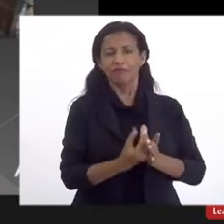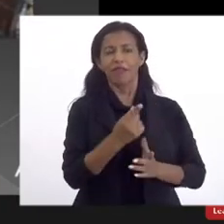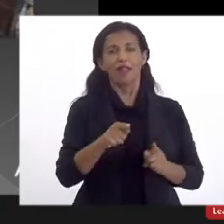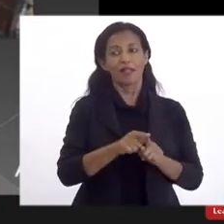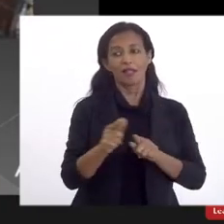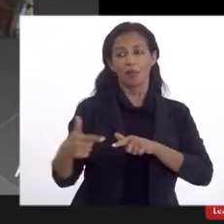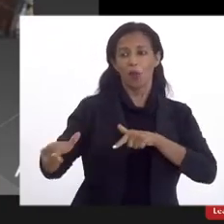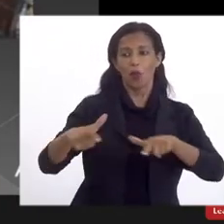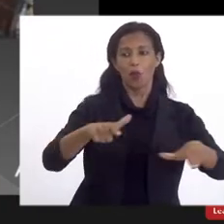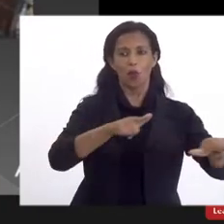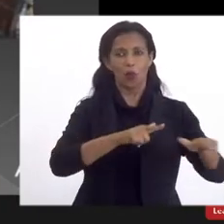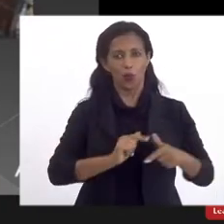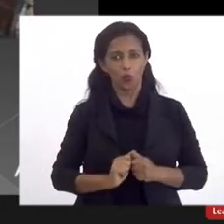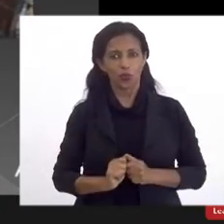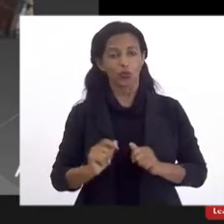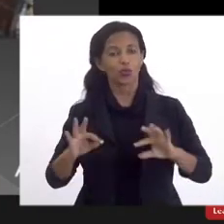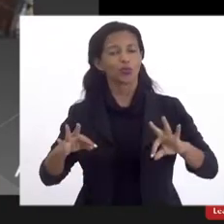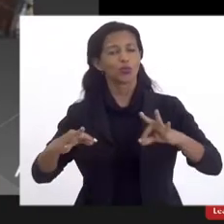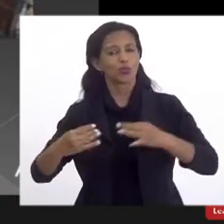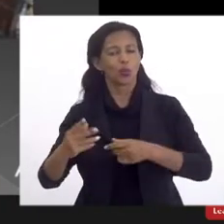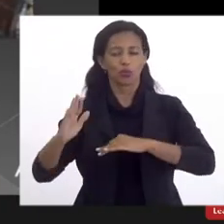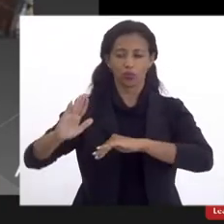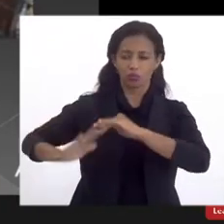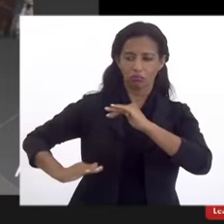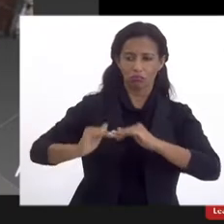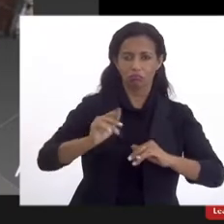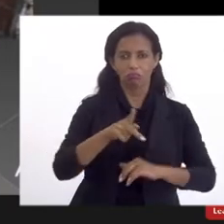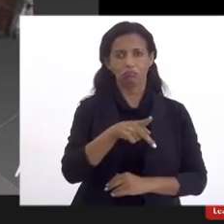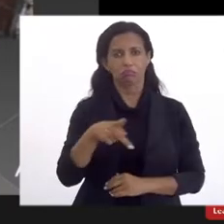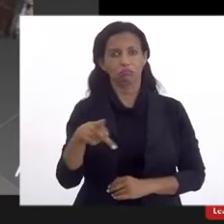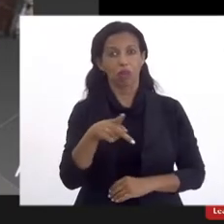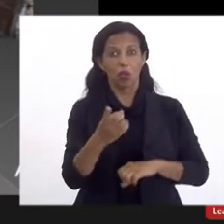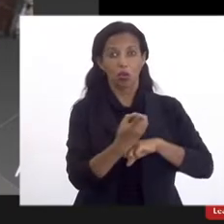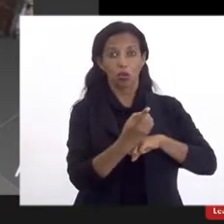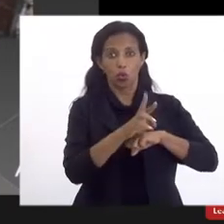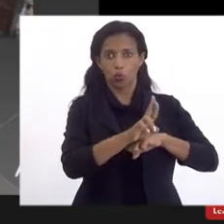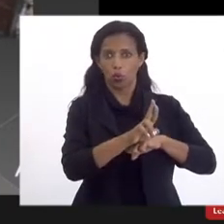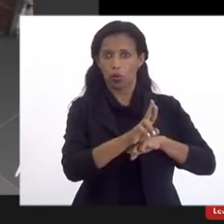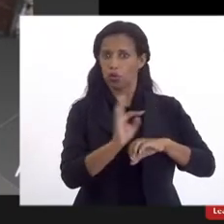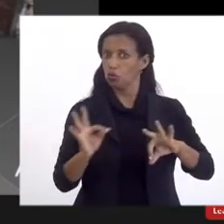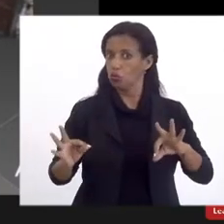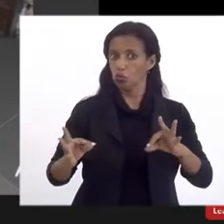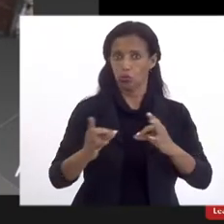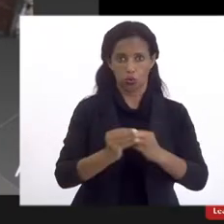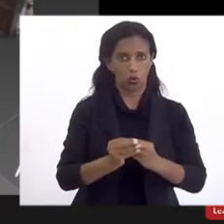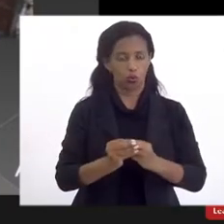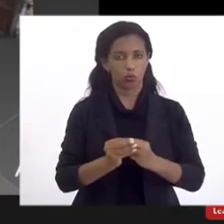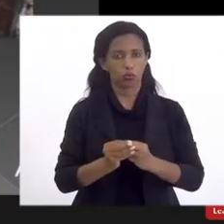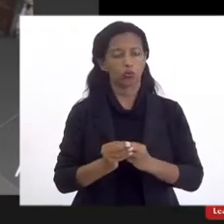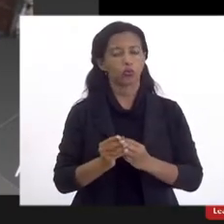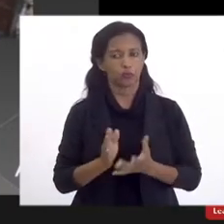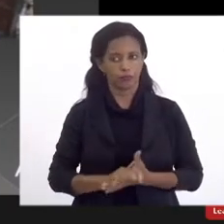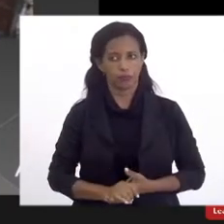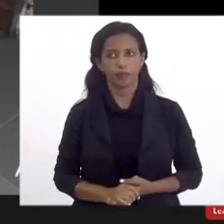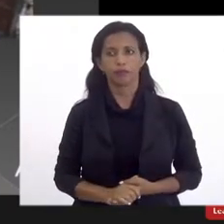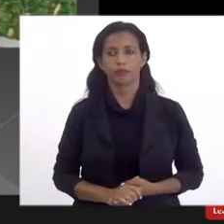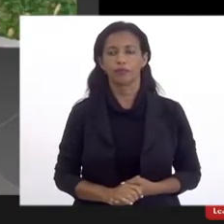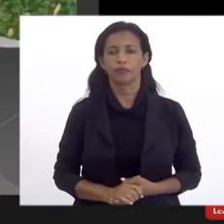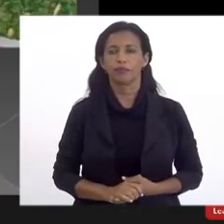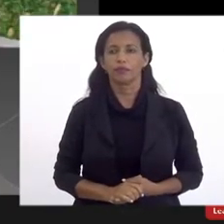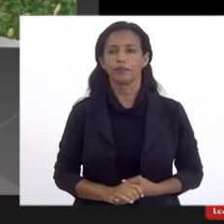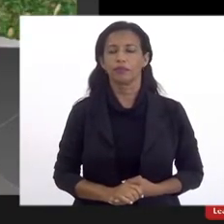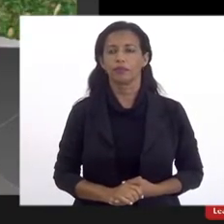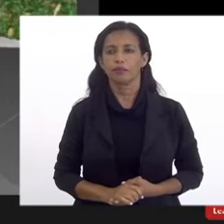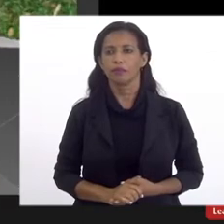.380, todos os professores são doutores, né, como bem introduzido pelo deputado Flávio.